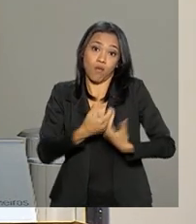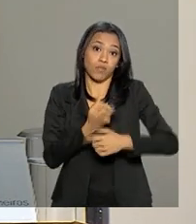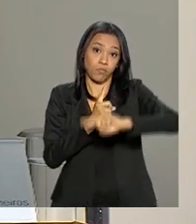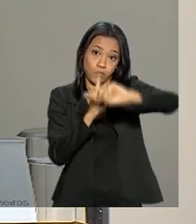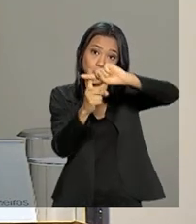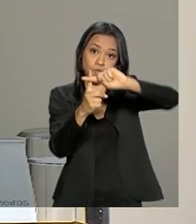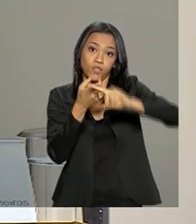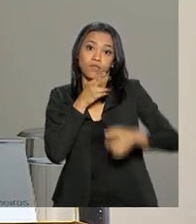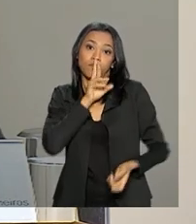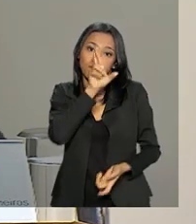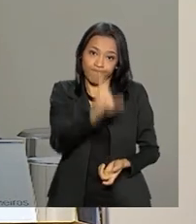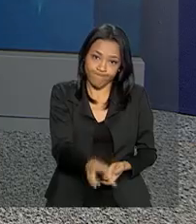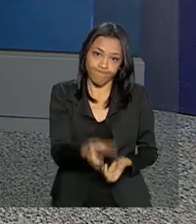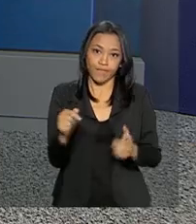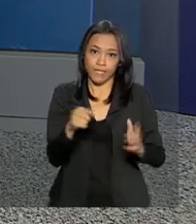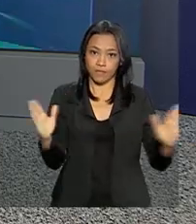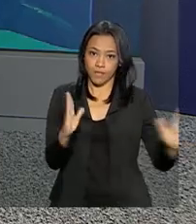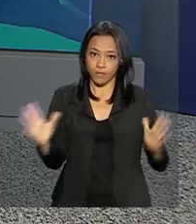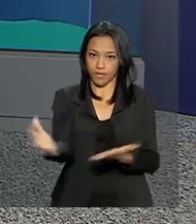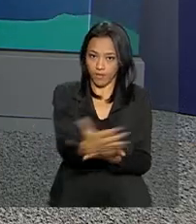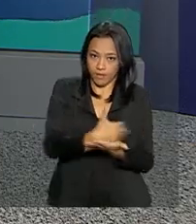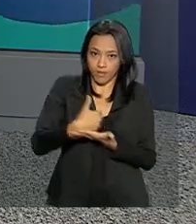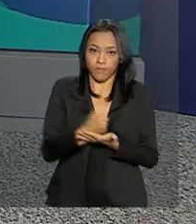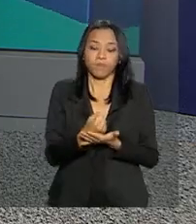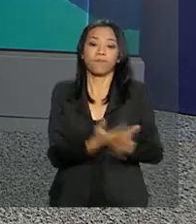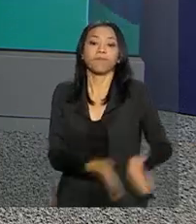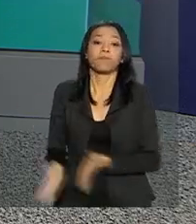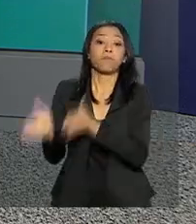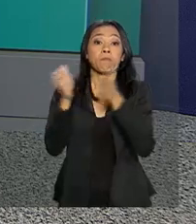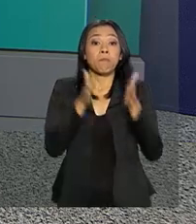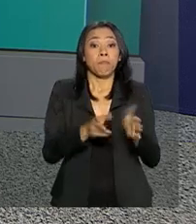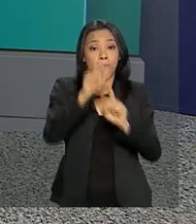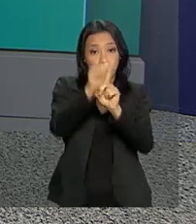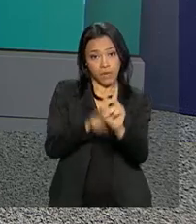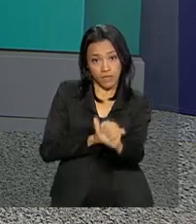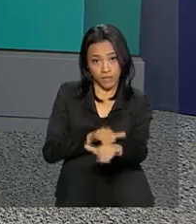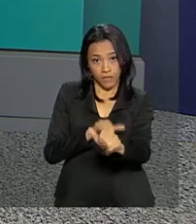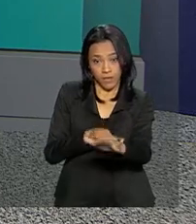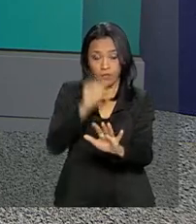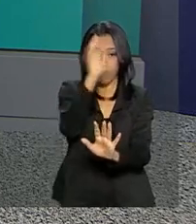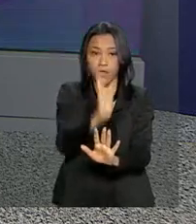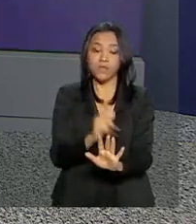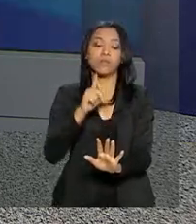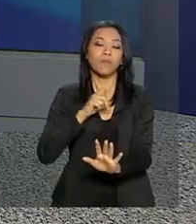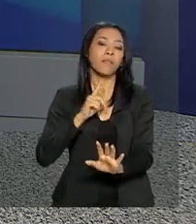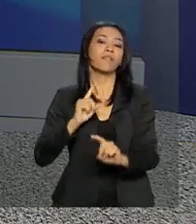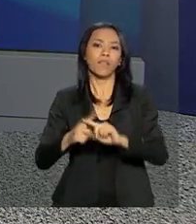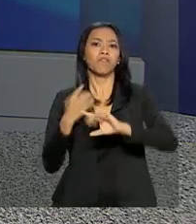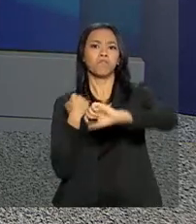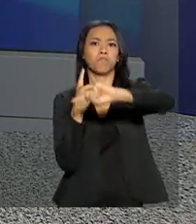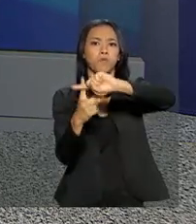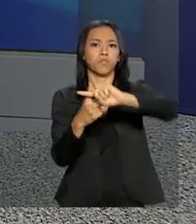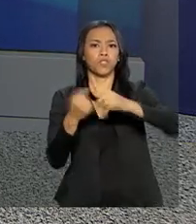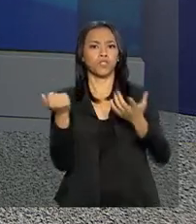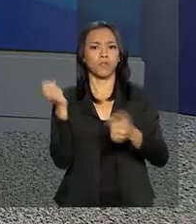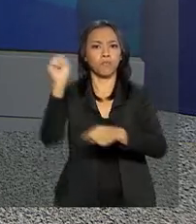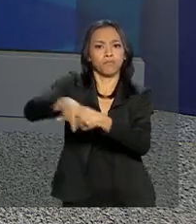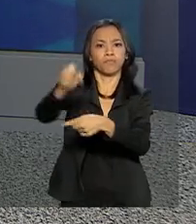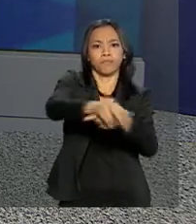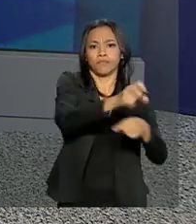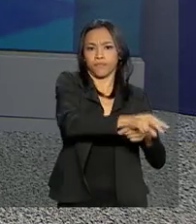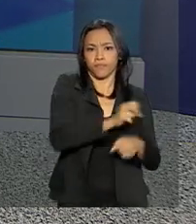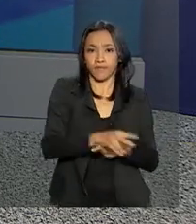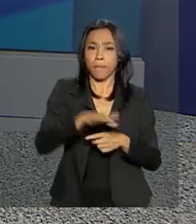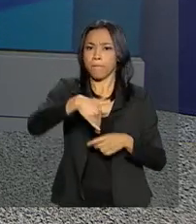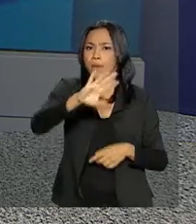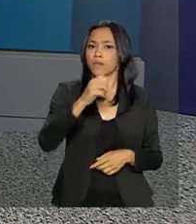arrecadação no período. E em setembro, o Brasil também teve saldo positivo na geração de empregos. Foram mais de